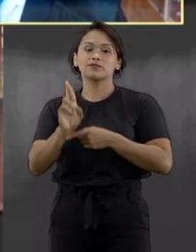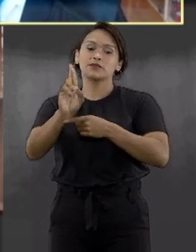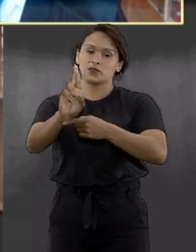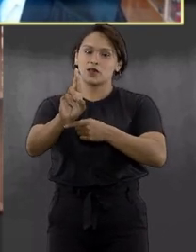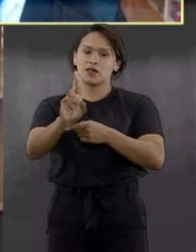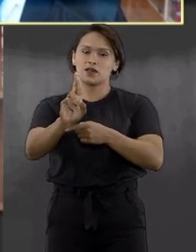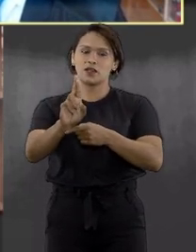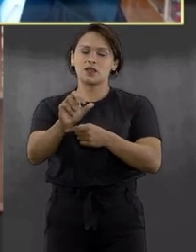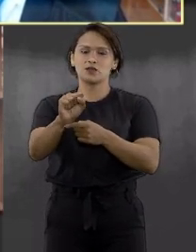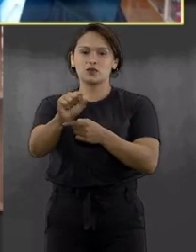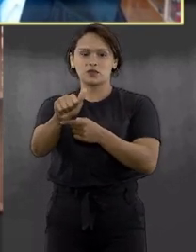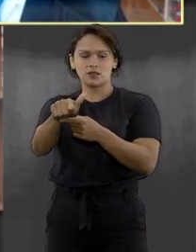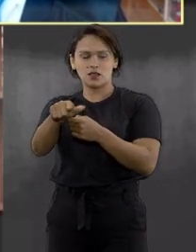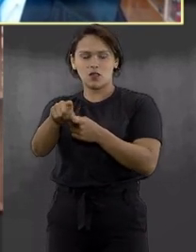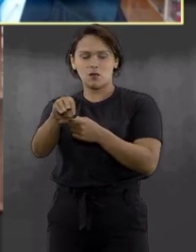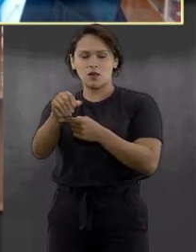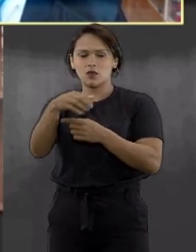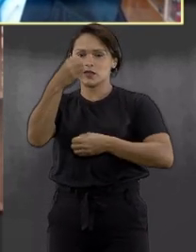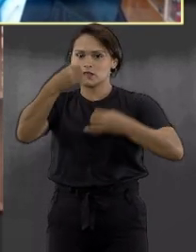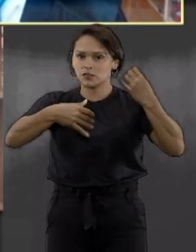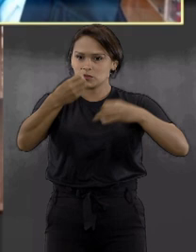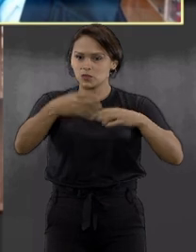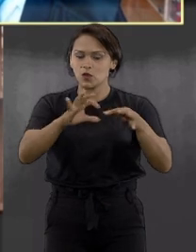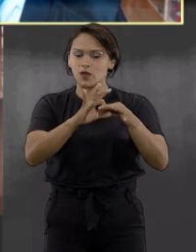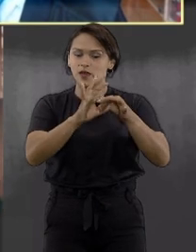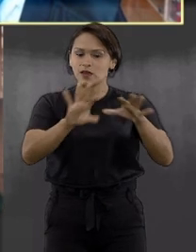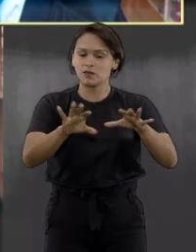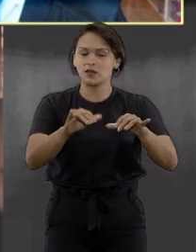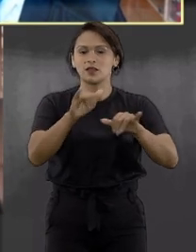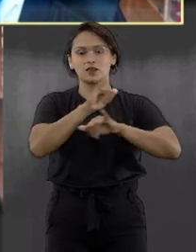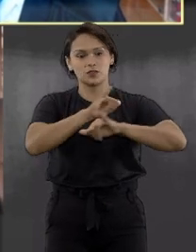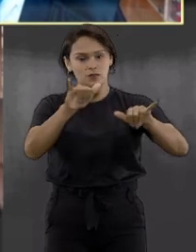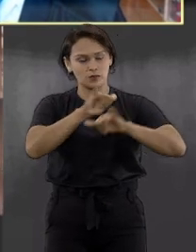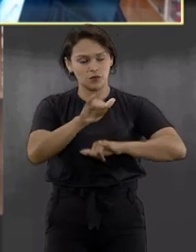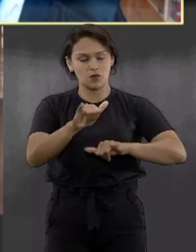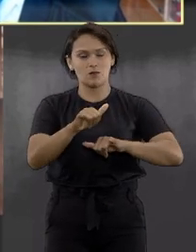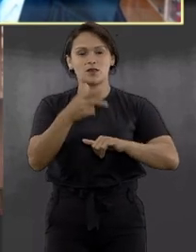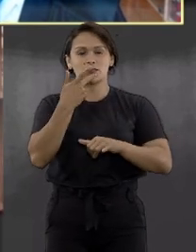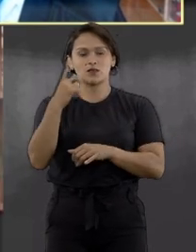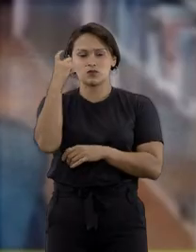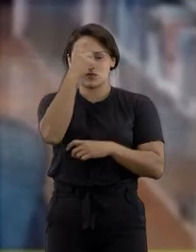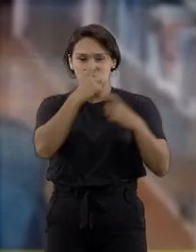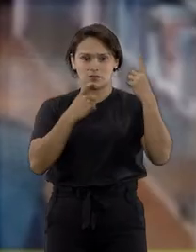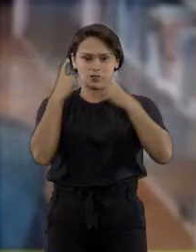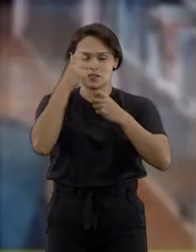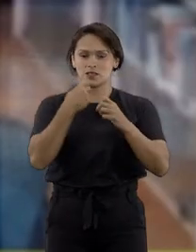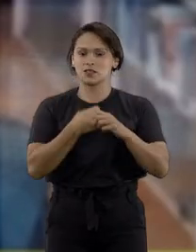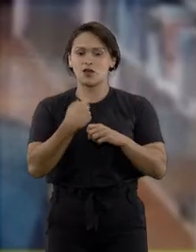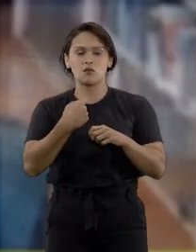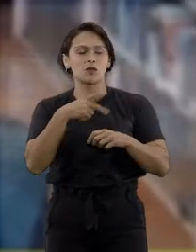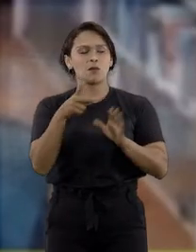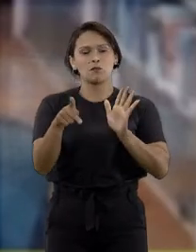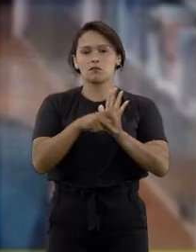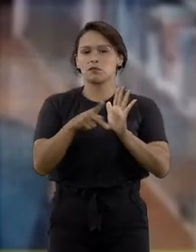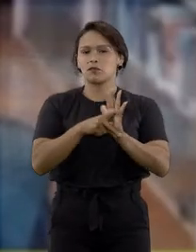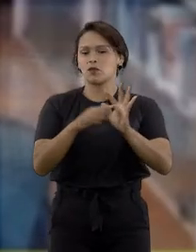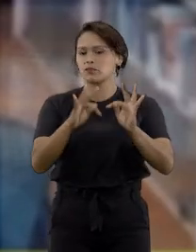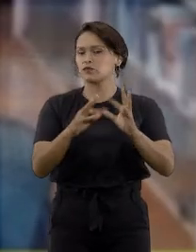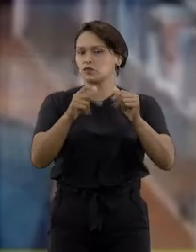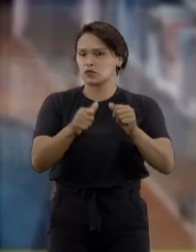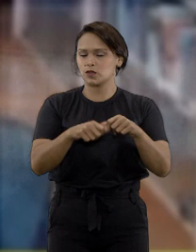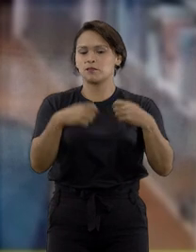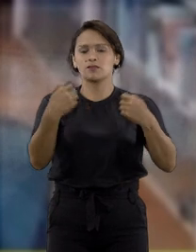ministro Luiz Felipe Salomão, explicou que as liberdades de informação, de expressão e de imprensa não são direitos absolutos.